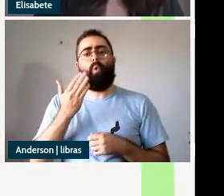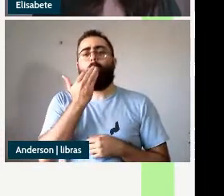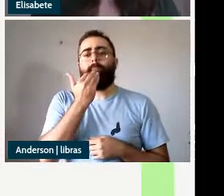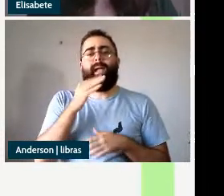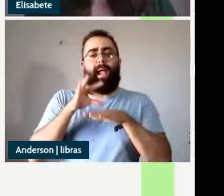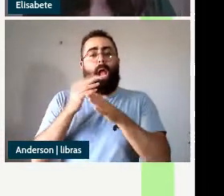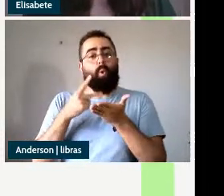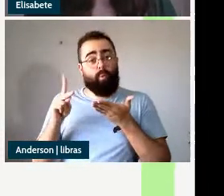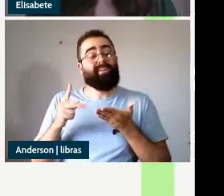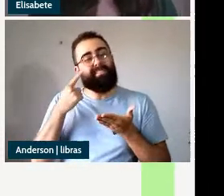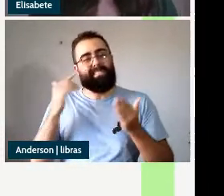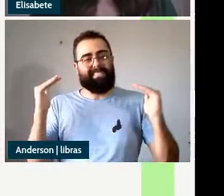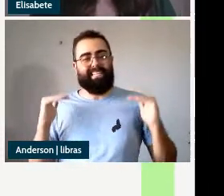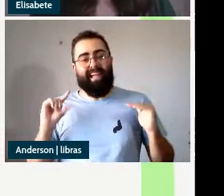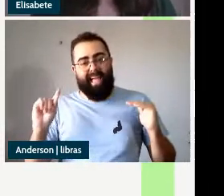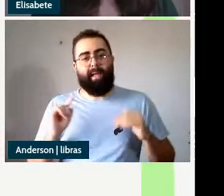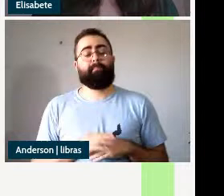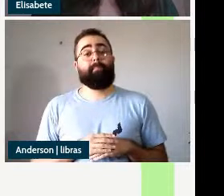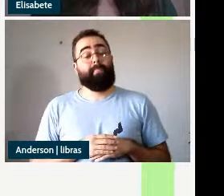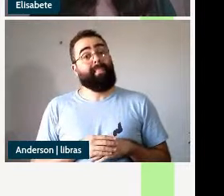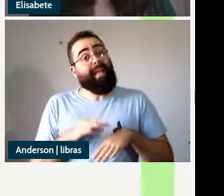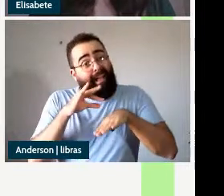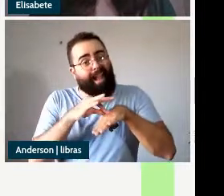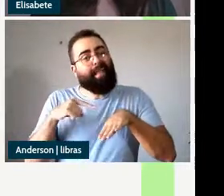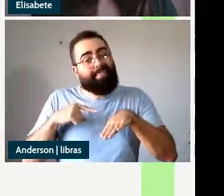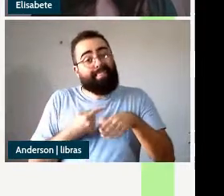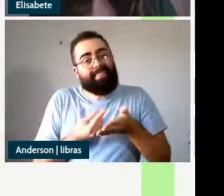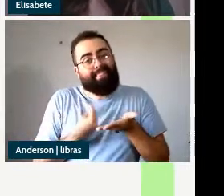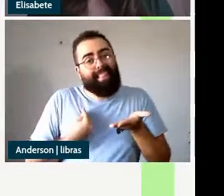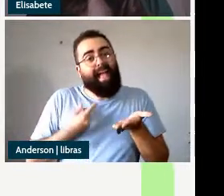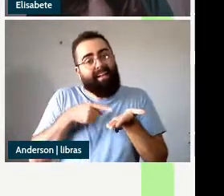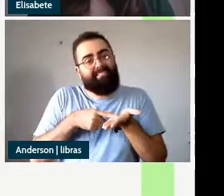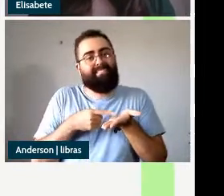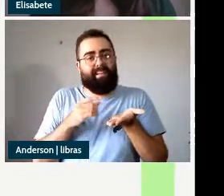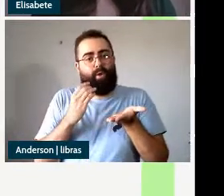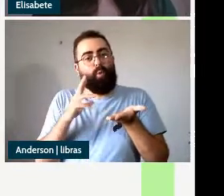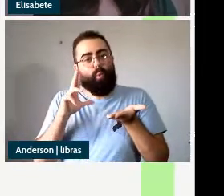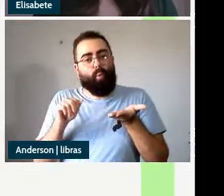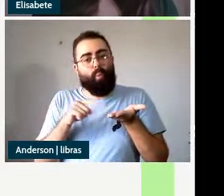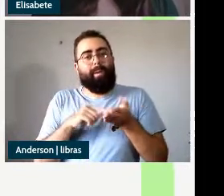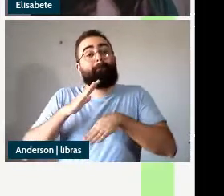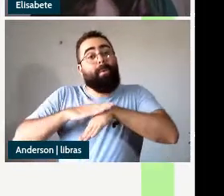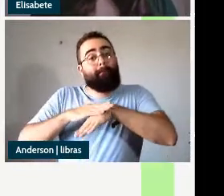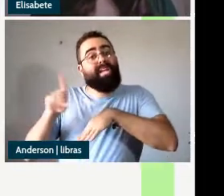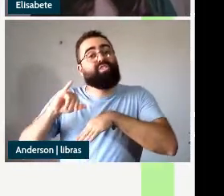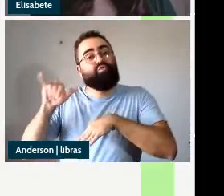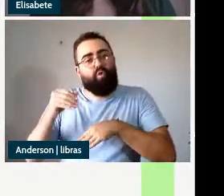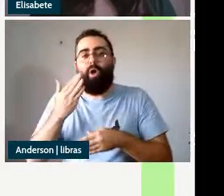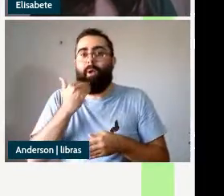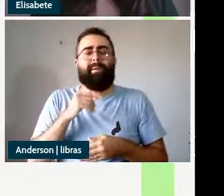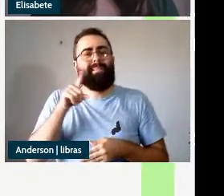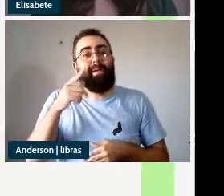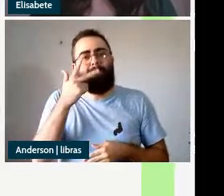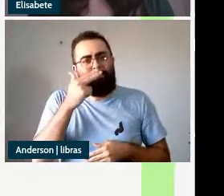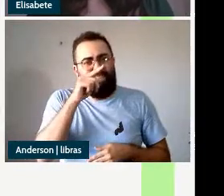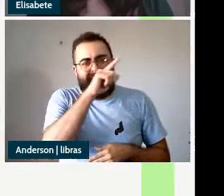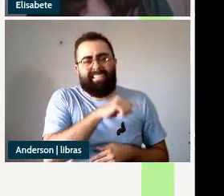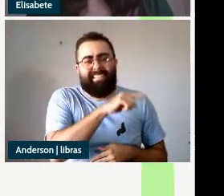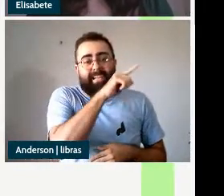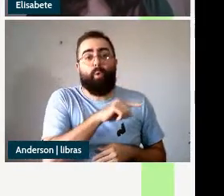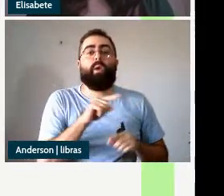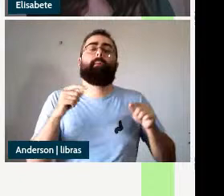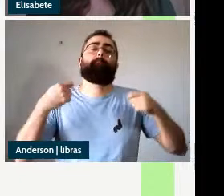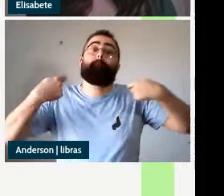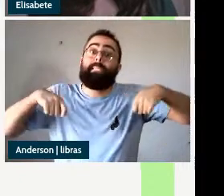João a comeu então essas paráfrases evidenciam a coincidência temporal entre as duas eventualidades a da